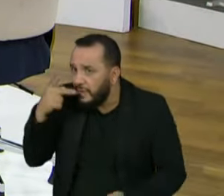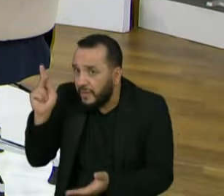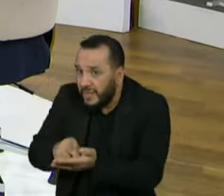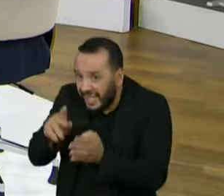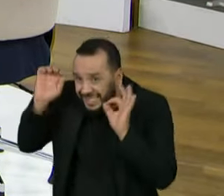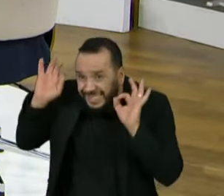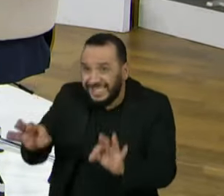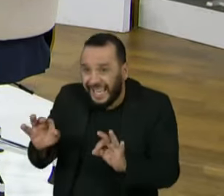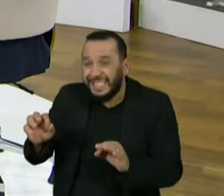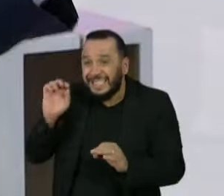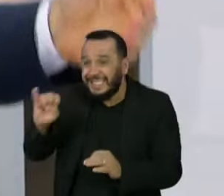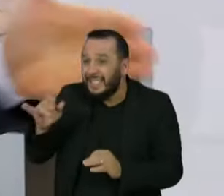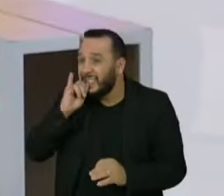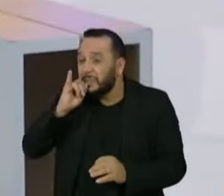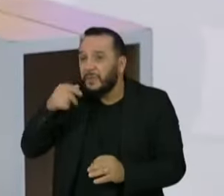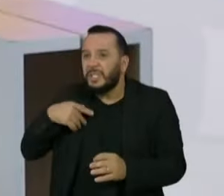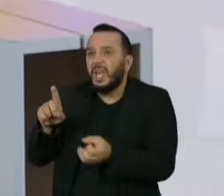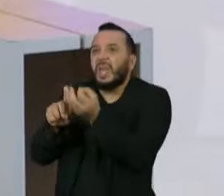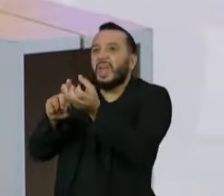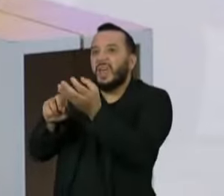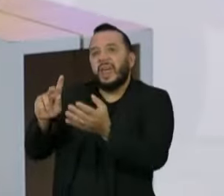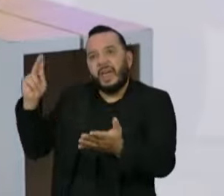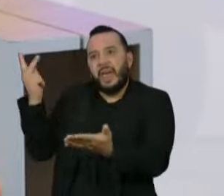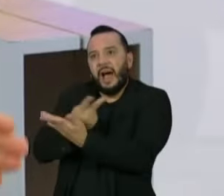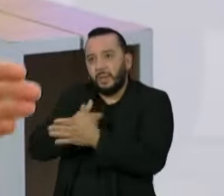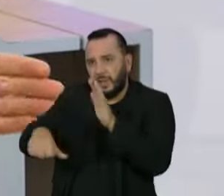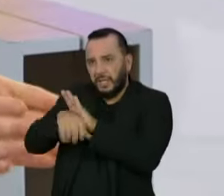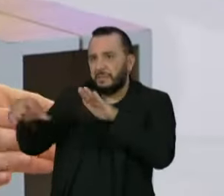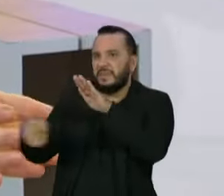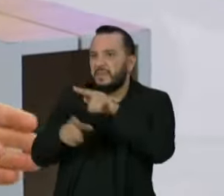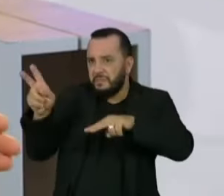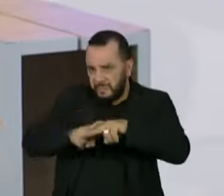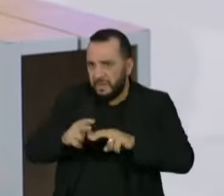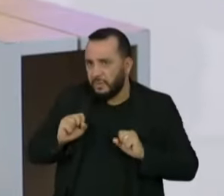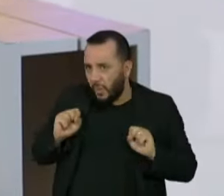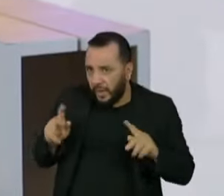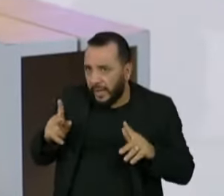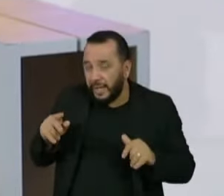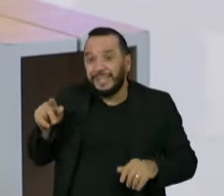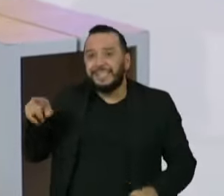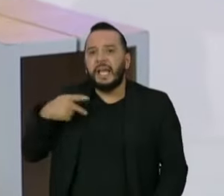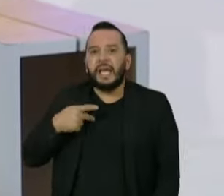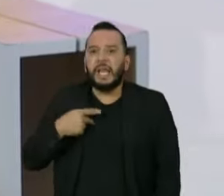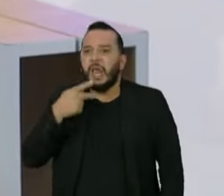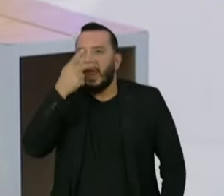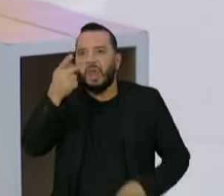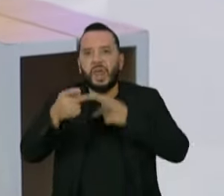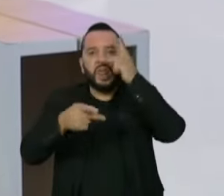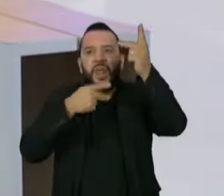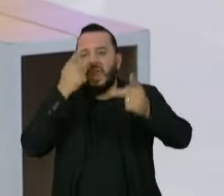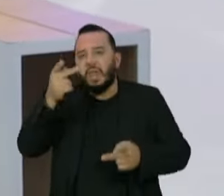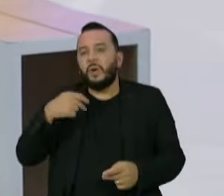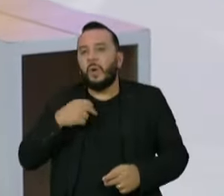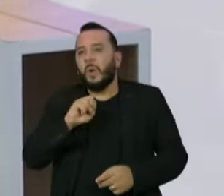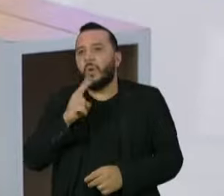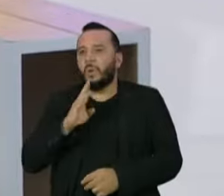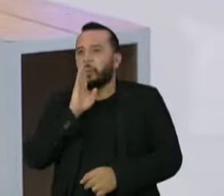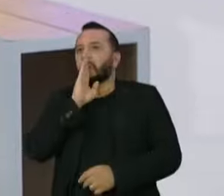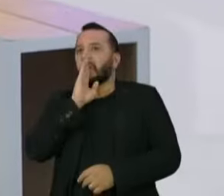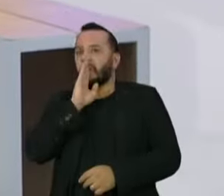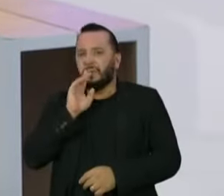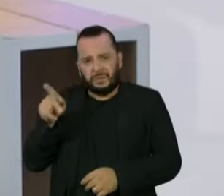perguntado sobre pena de incorrer no crime de falsa testemunha, então, se ele falta com a verdade, se ele cala a verdade ou se ele omite a verdade,